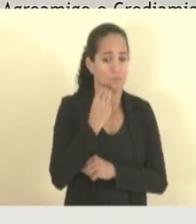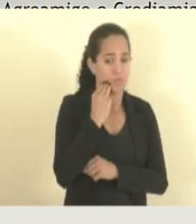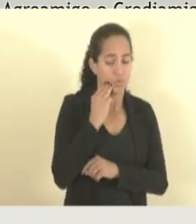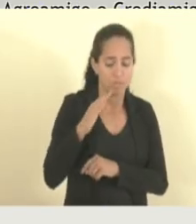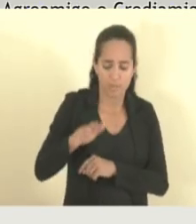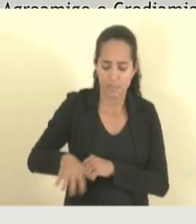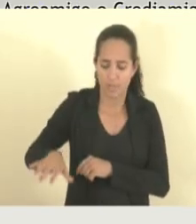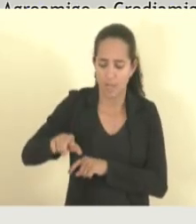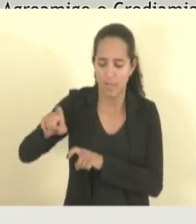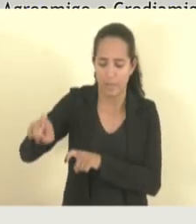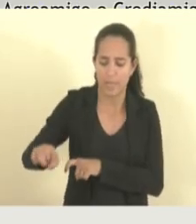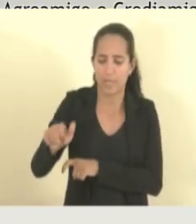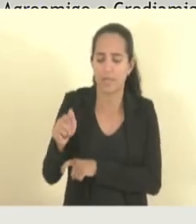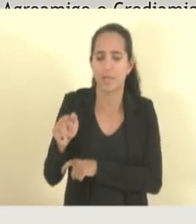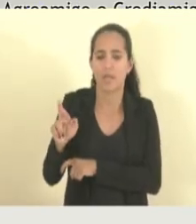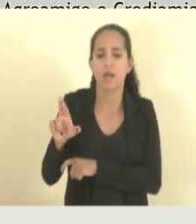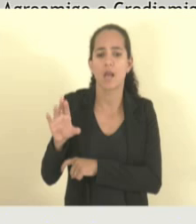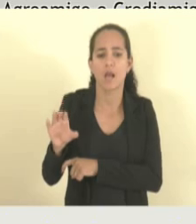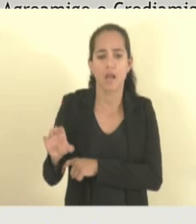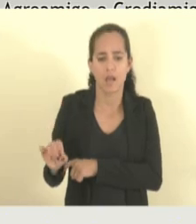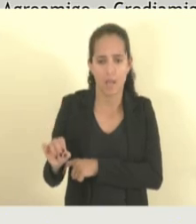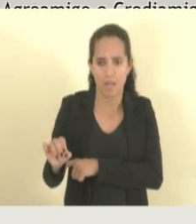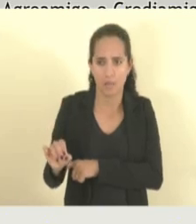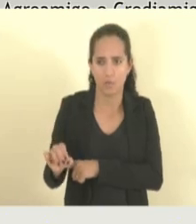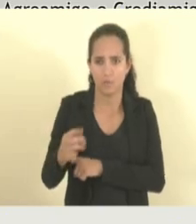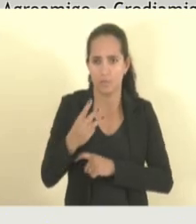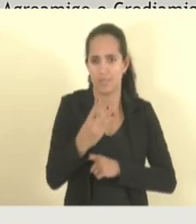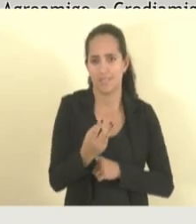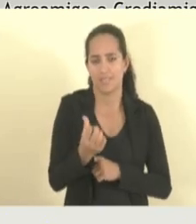aplicamos 366 milhões,